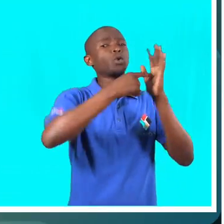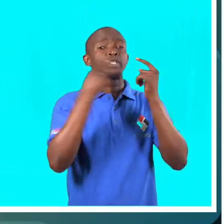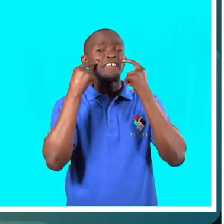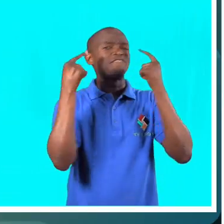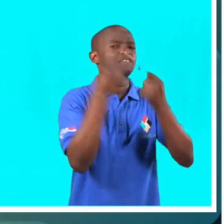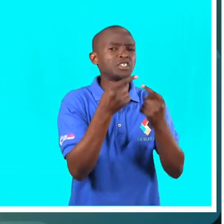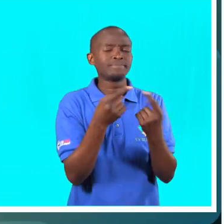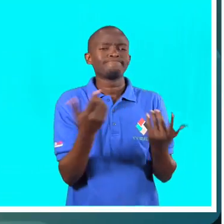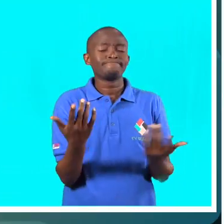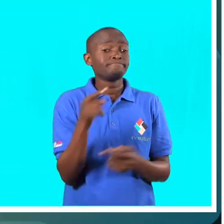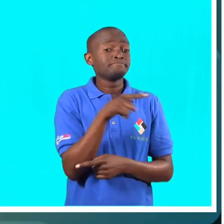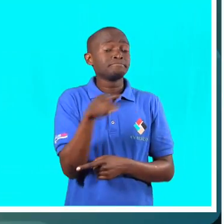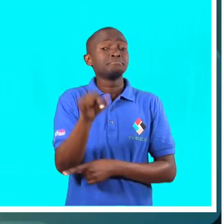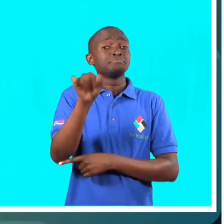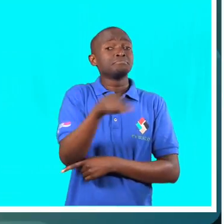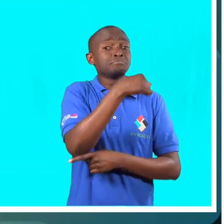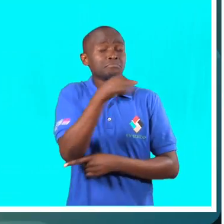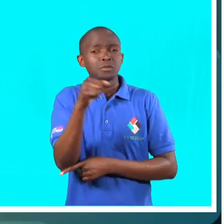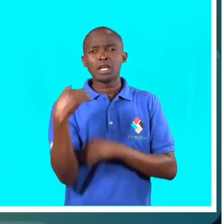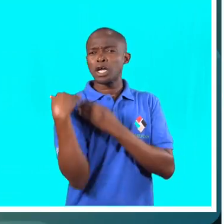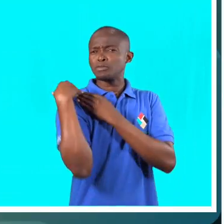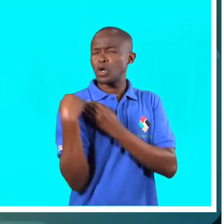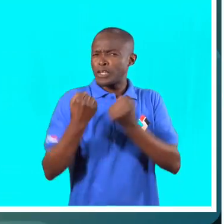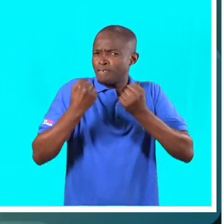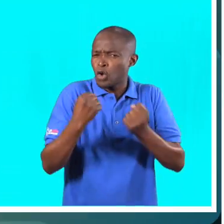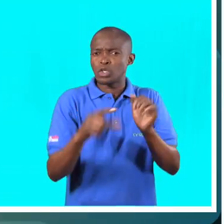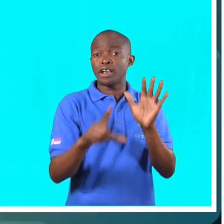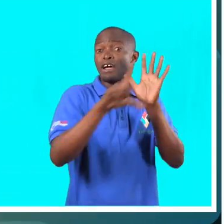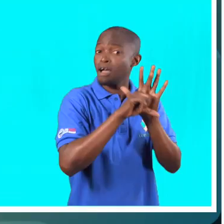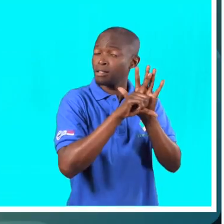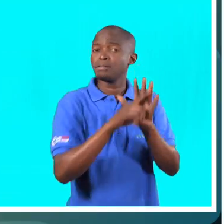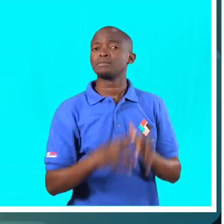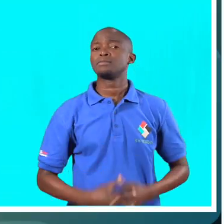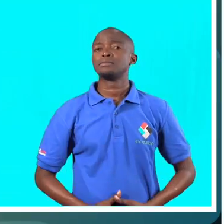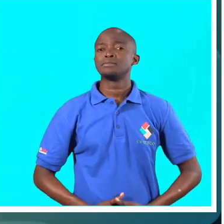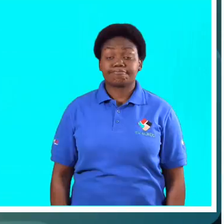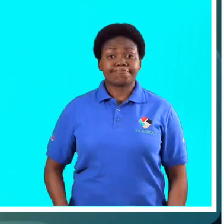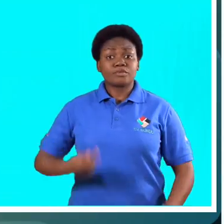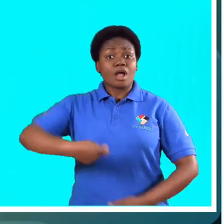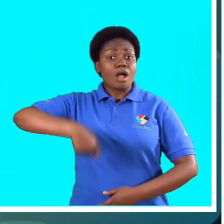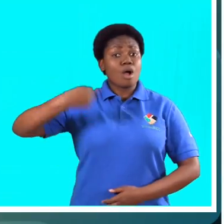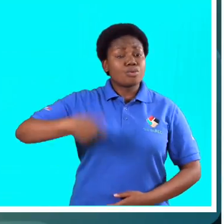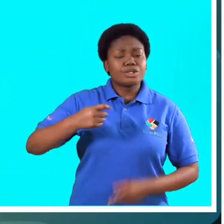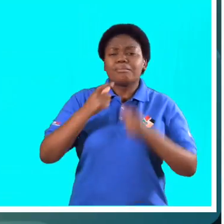aquilo que seriam ou serão os eventuais cenários de responsabilidade.